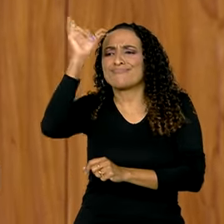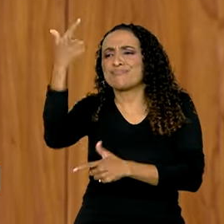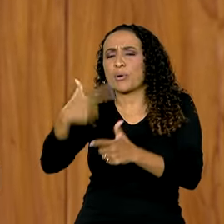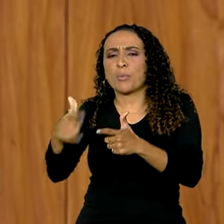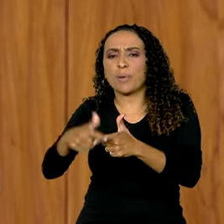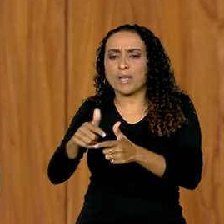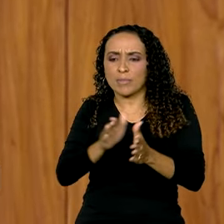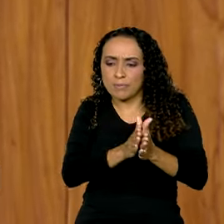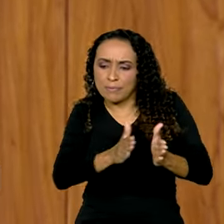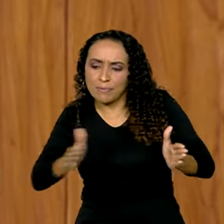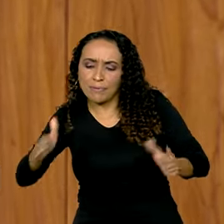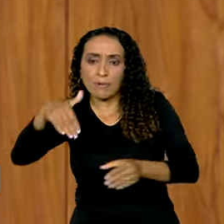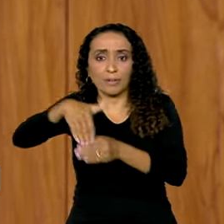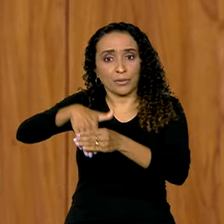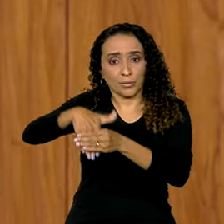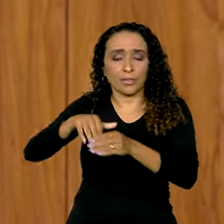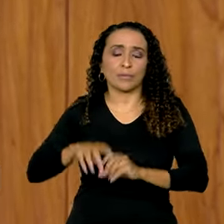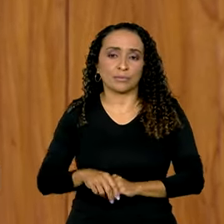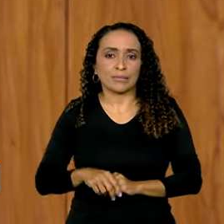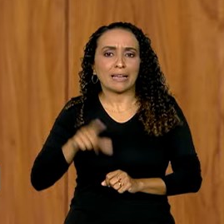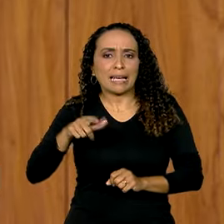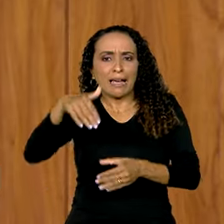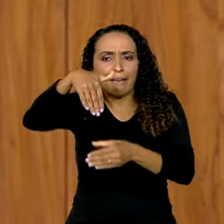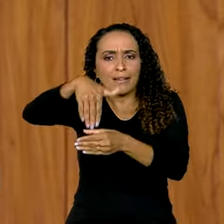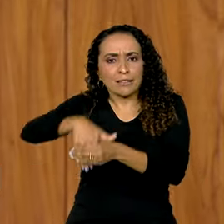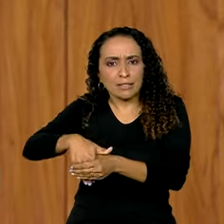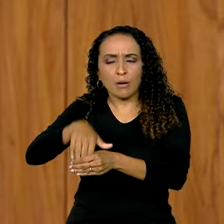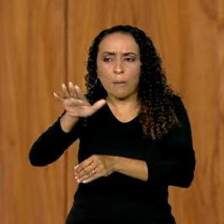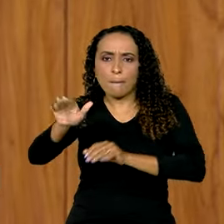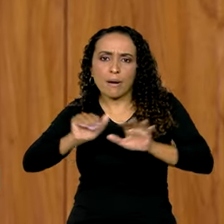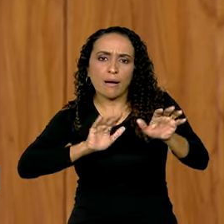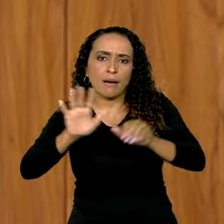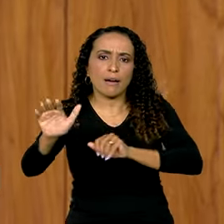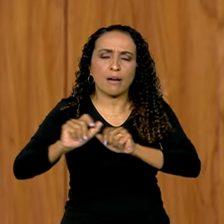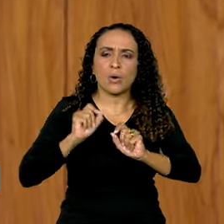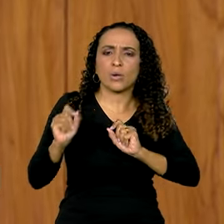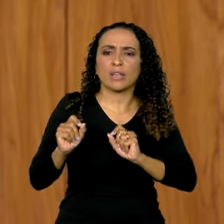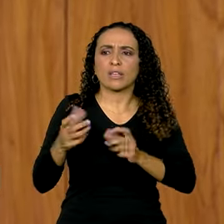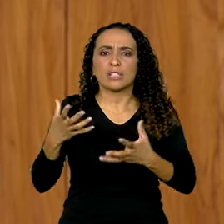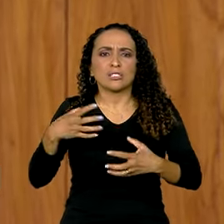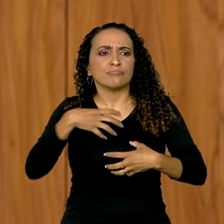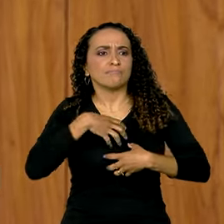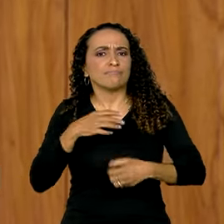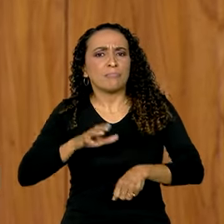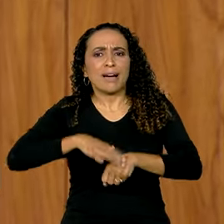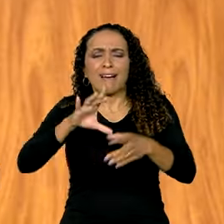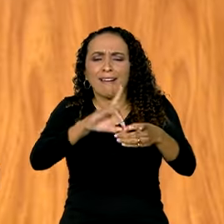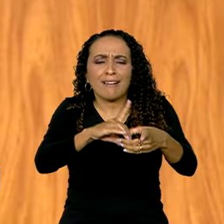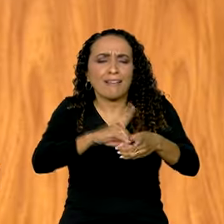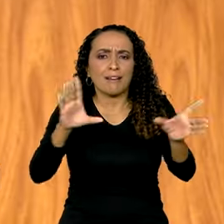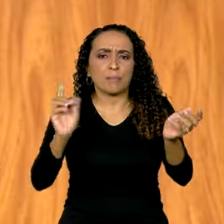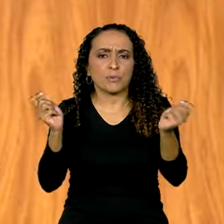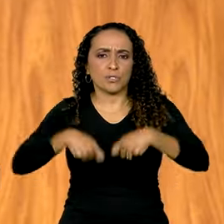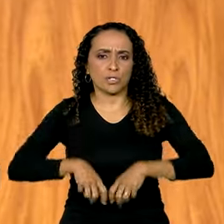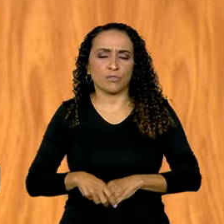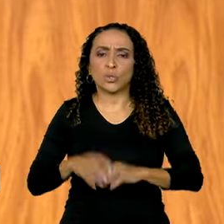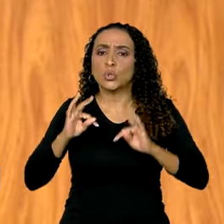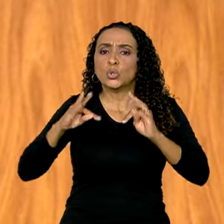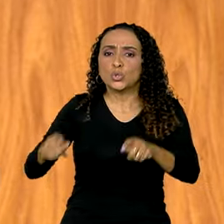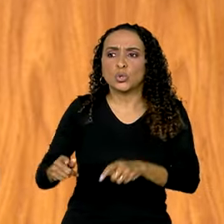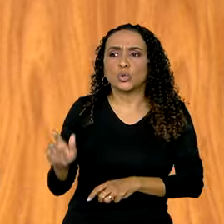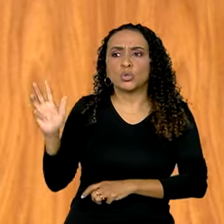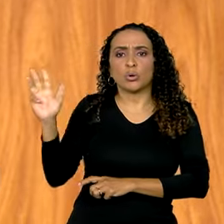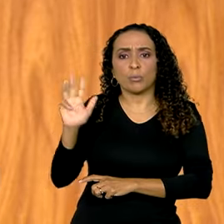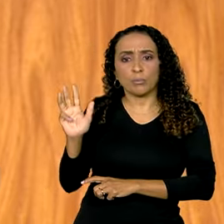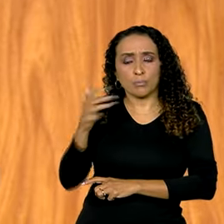processo eleitoral. Era que a eleição fosse convocada, sabe, da forma mais democrática possível. Tudo o que o presidente Lula